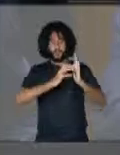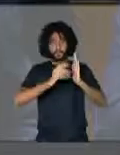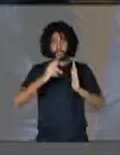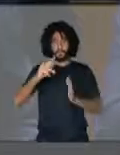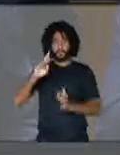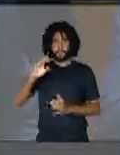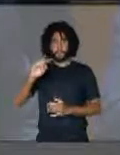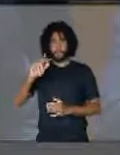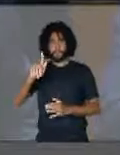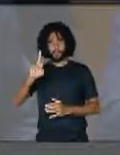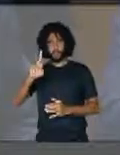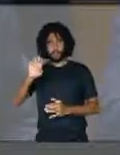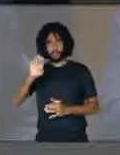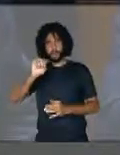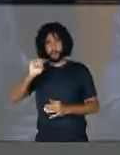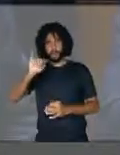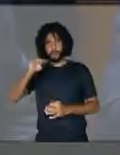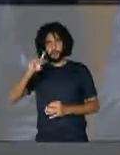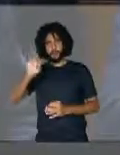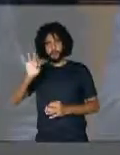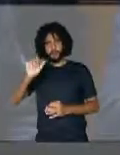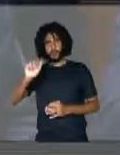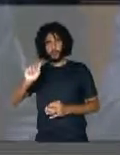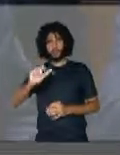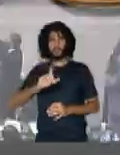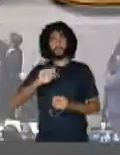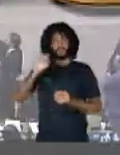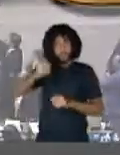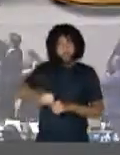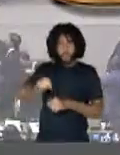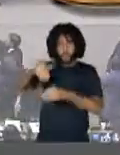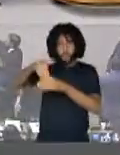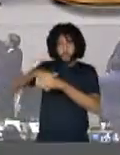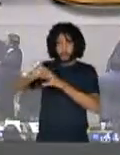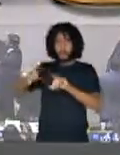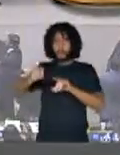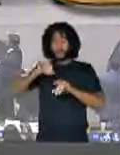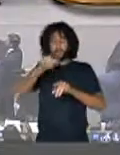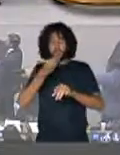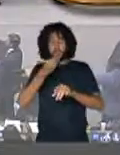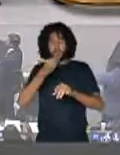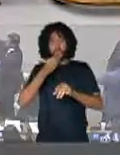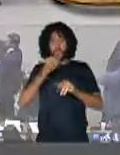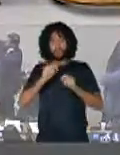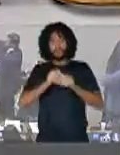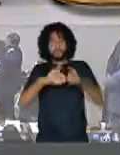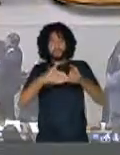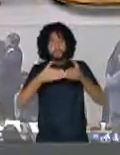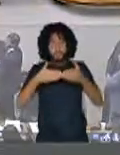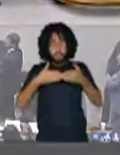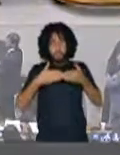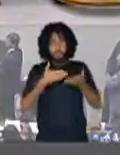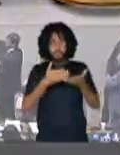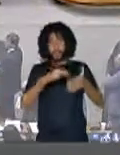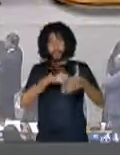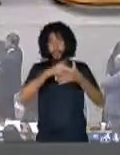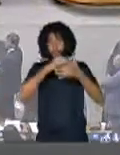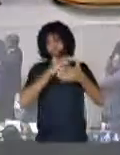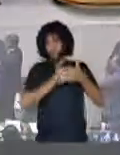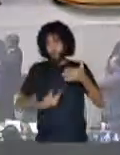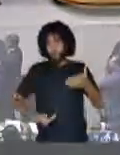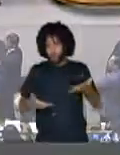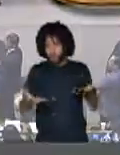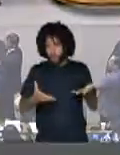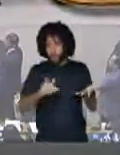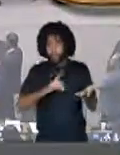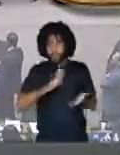Senhor presidente, nós queremos orientar sim por essa votação, mas eu quero aproveitar a oportunidade de fazer um apelo ao líder do governo que aqui se